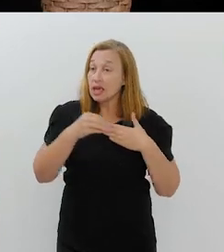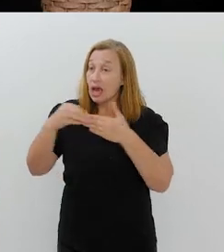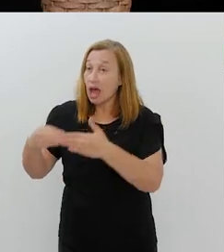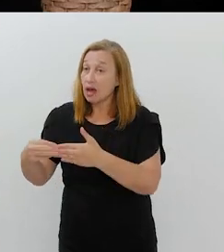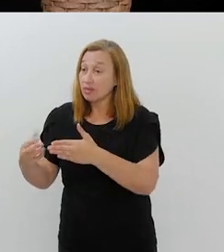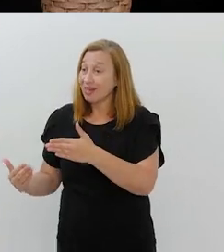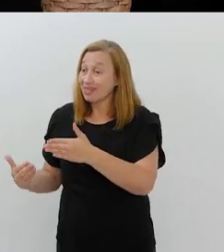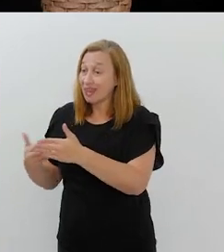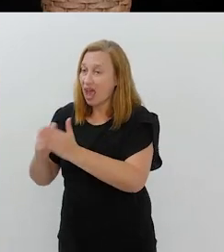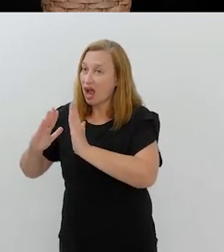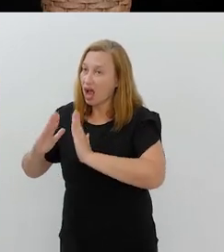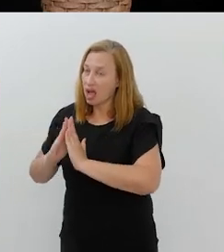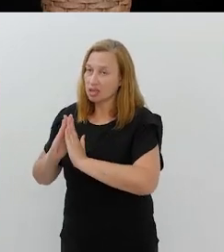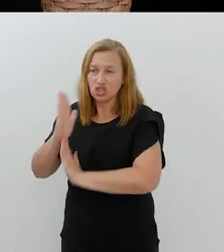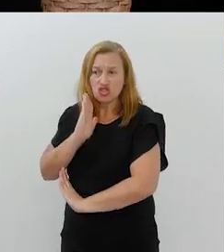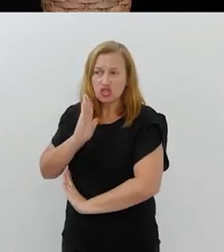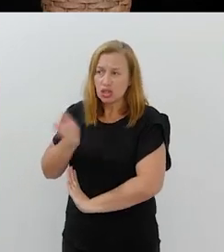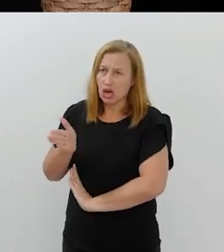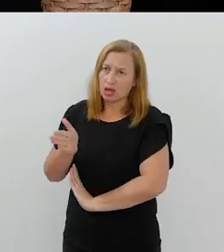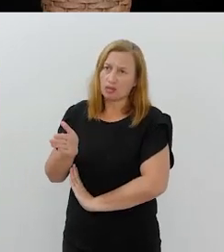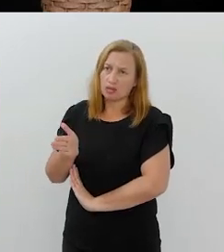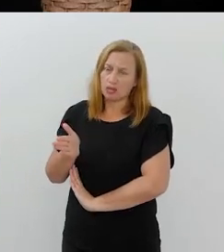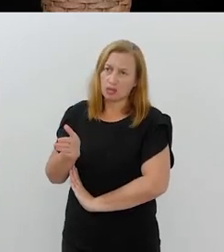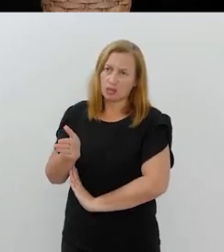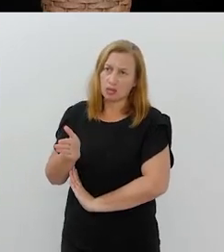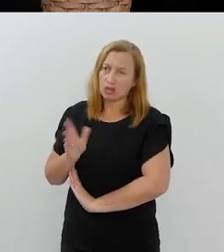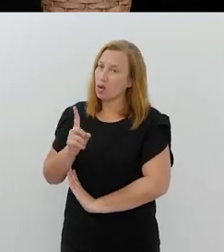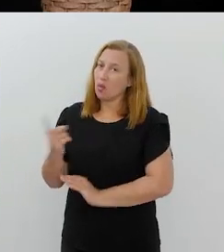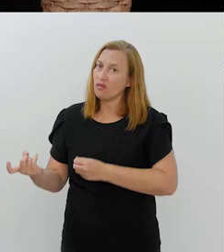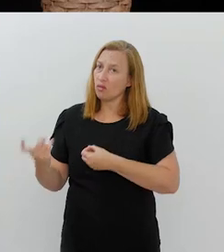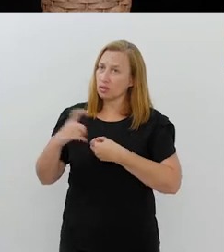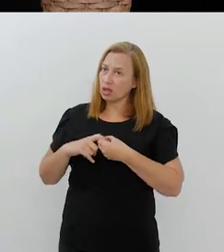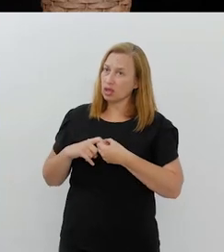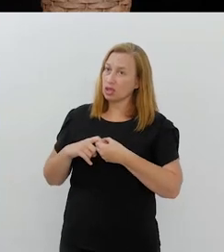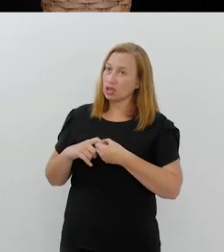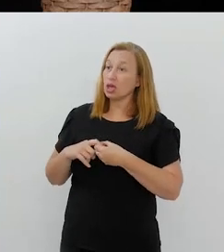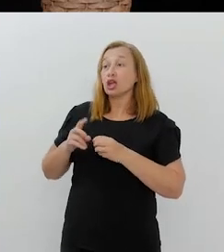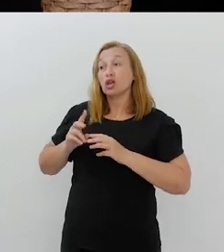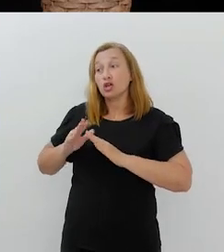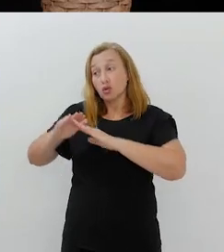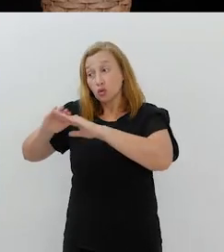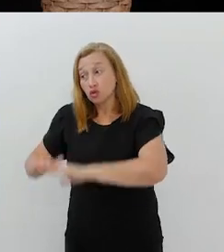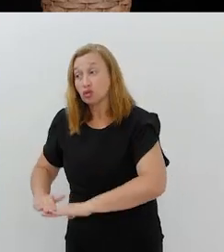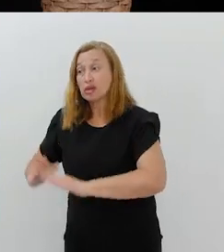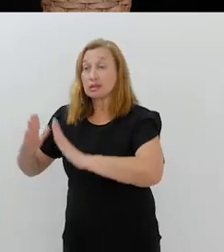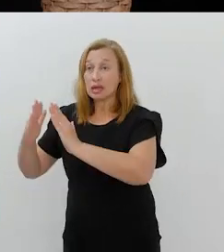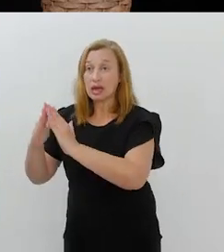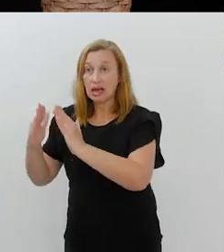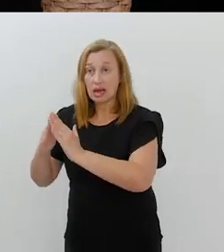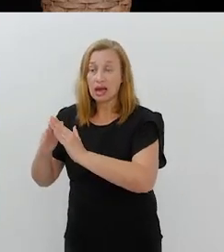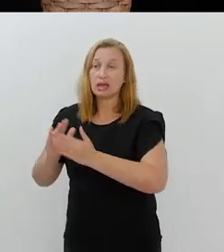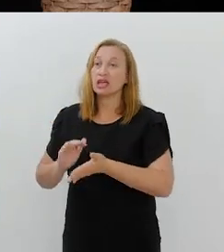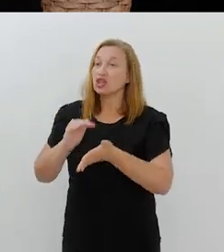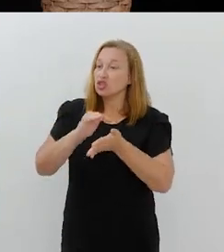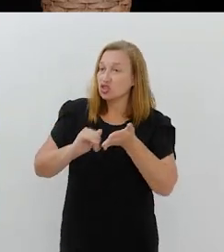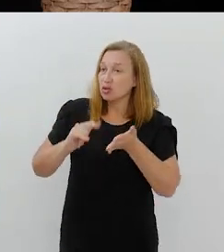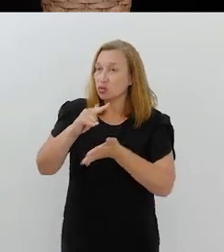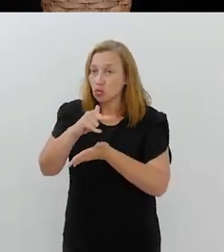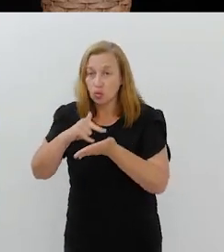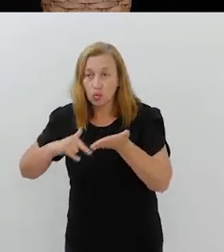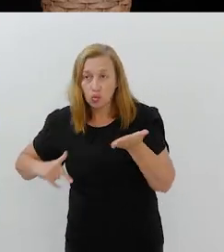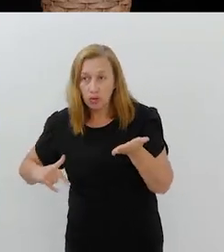Mas a ideia era levá-los para lá, direto, não era eles voltando, que eles ficassem.